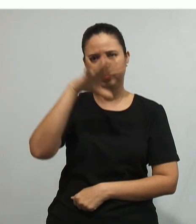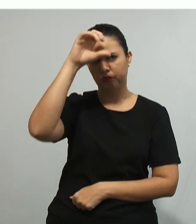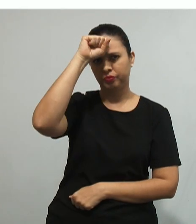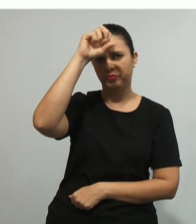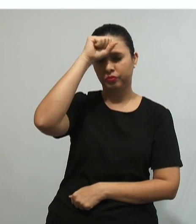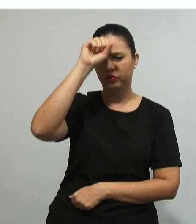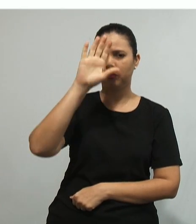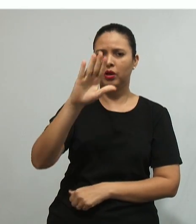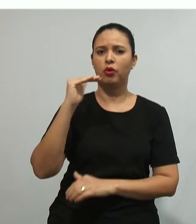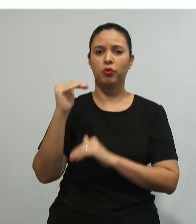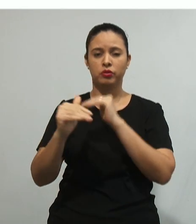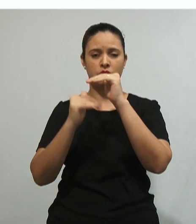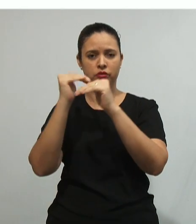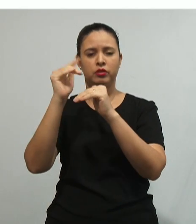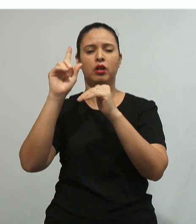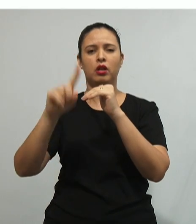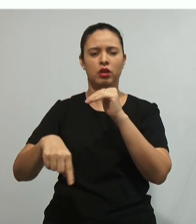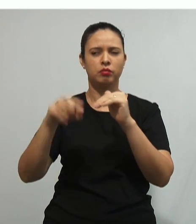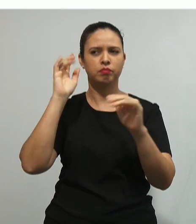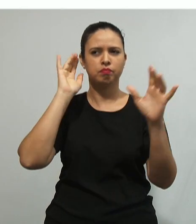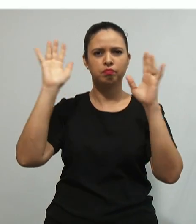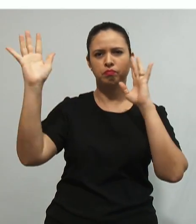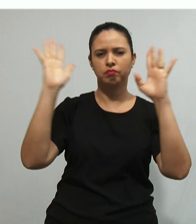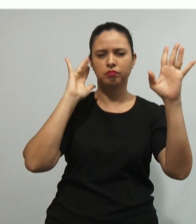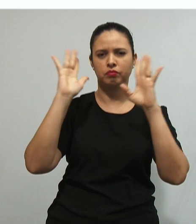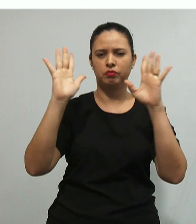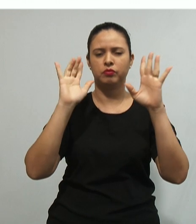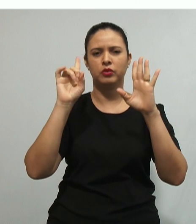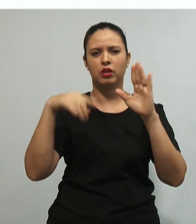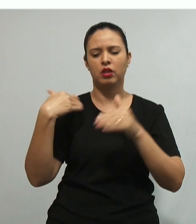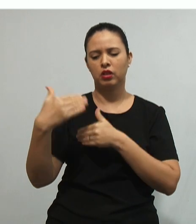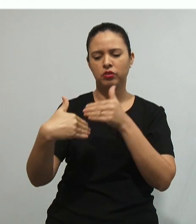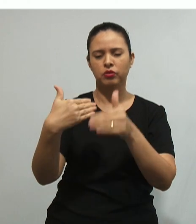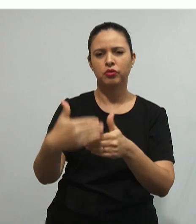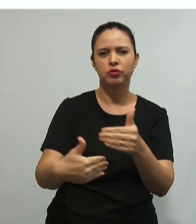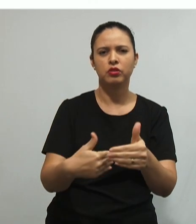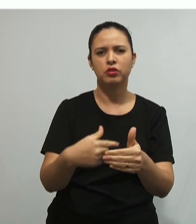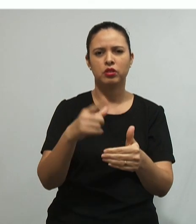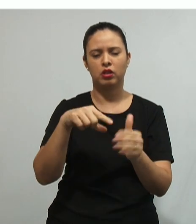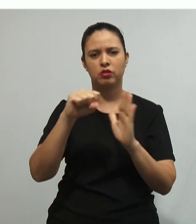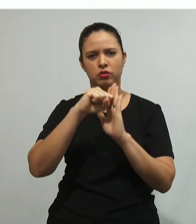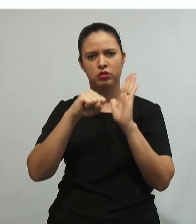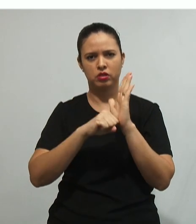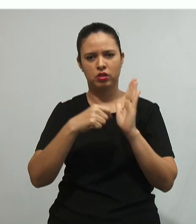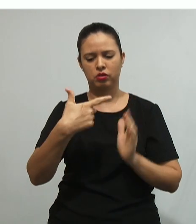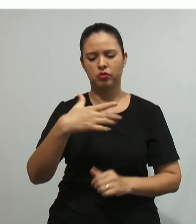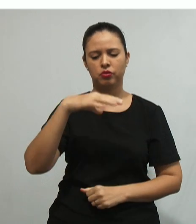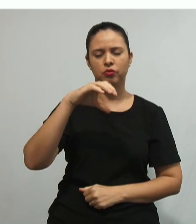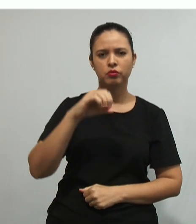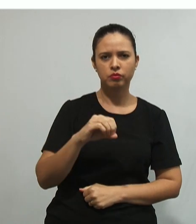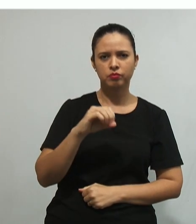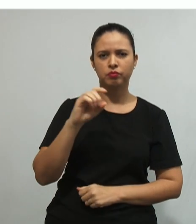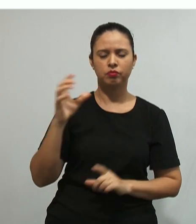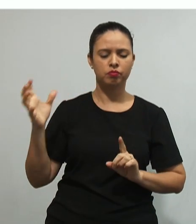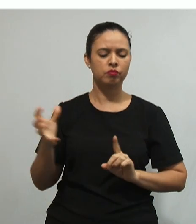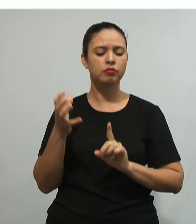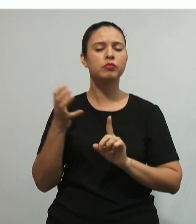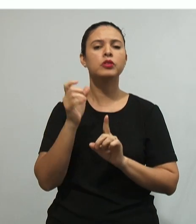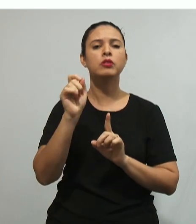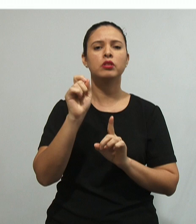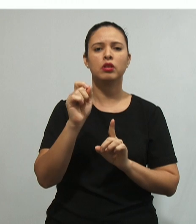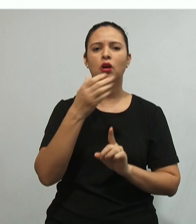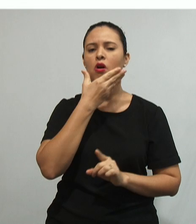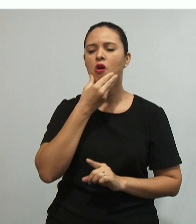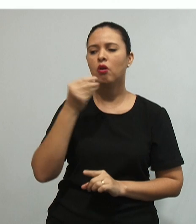construtivismo é uma corrente de pensamento que foi desenvolvida no início do século XX e foi inspirada nas obras do